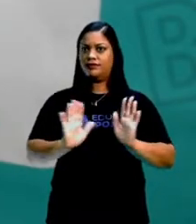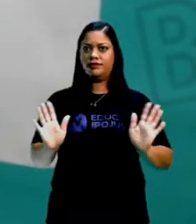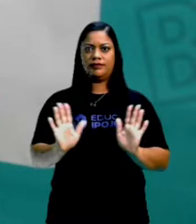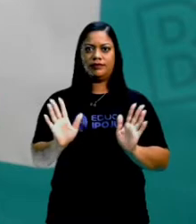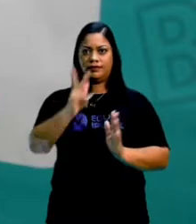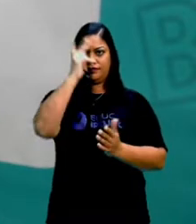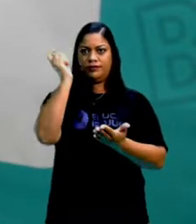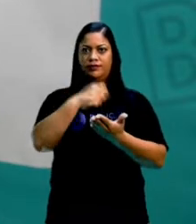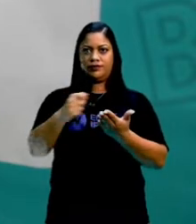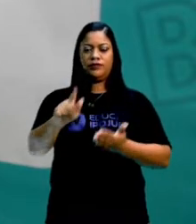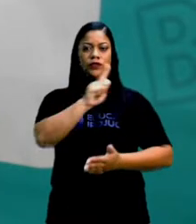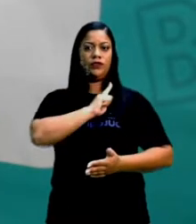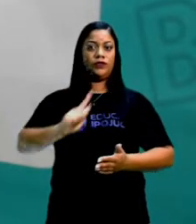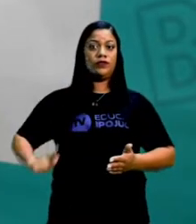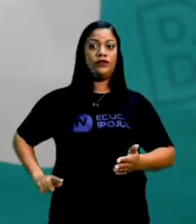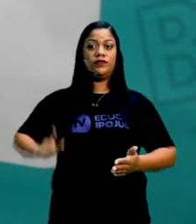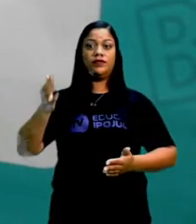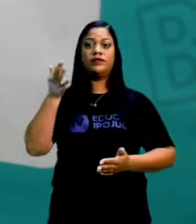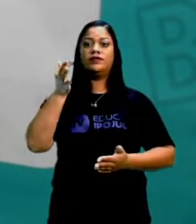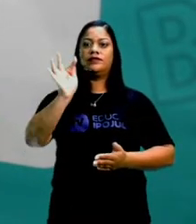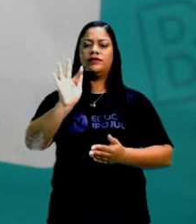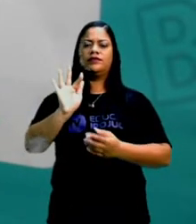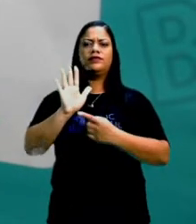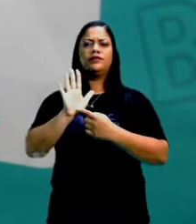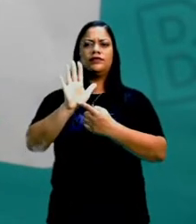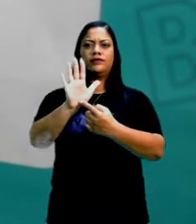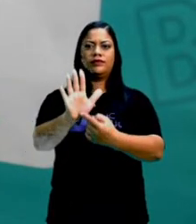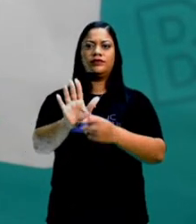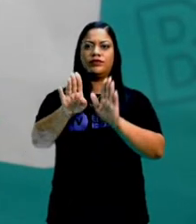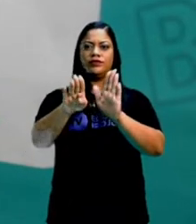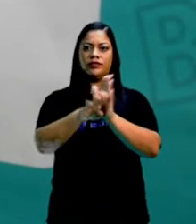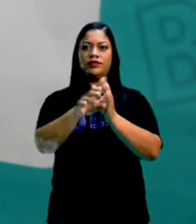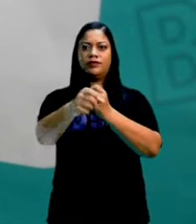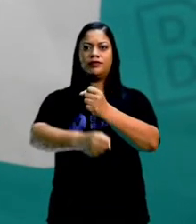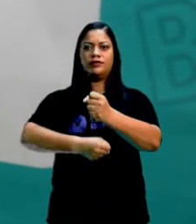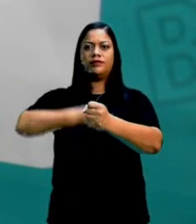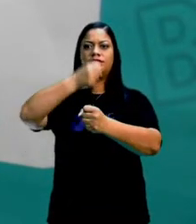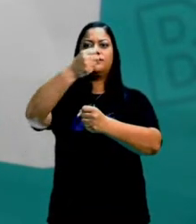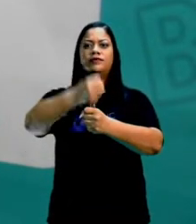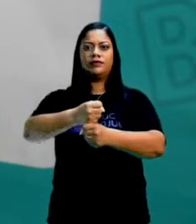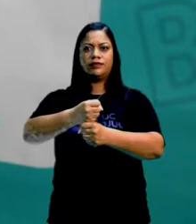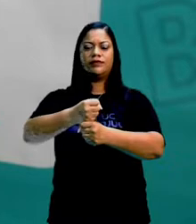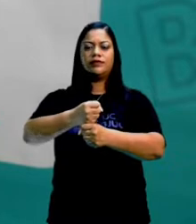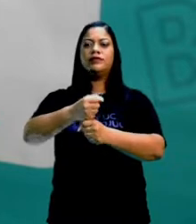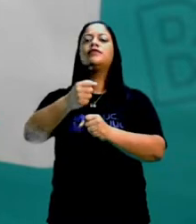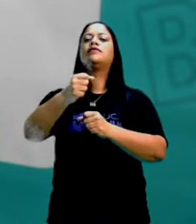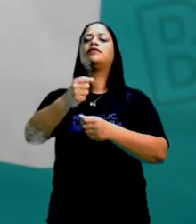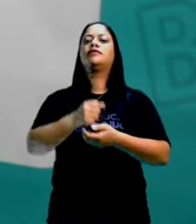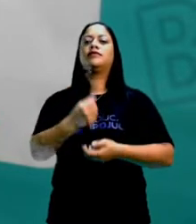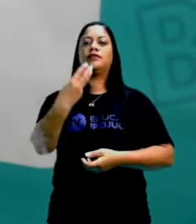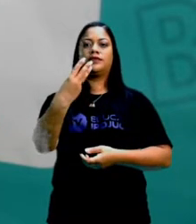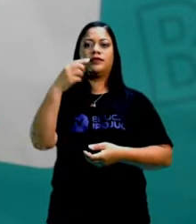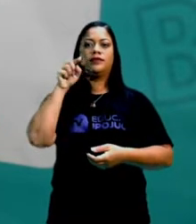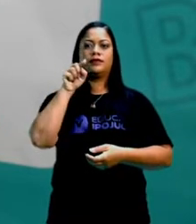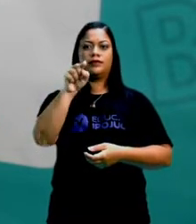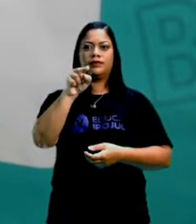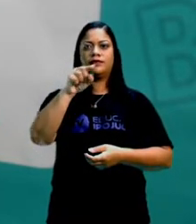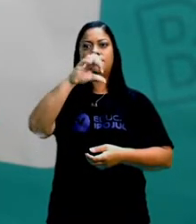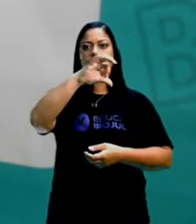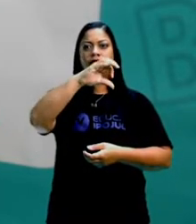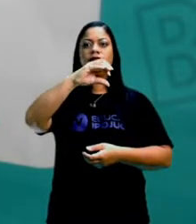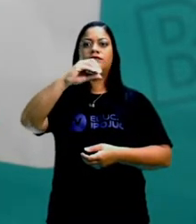O governo federal definiu que chegaria no próximo ano com uma taxa anual de 3.900